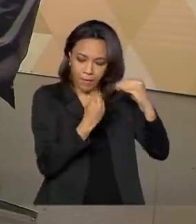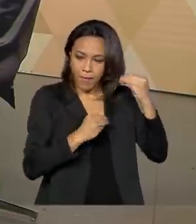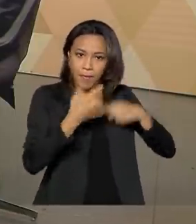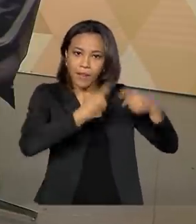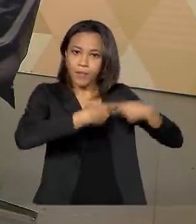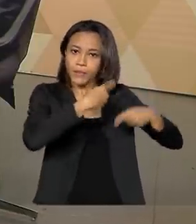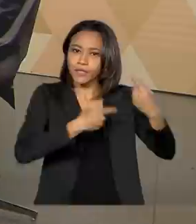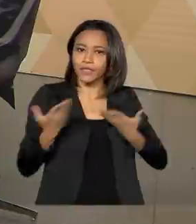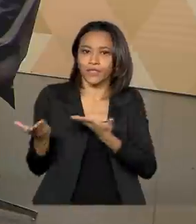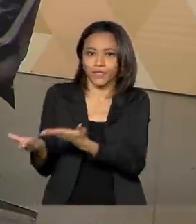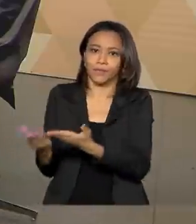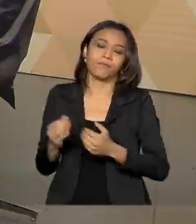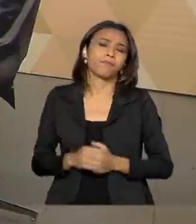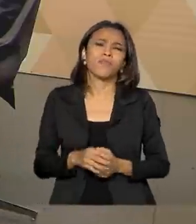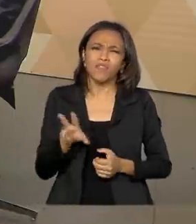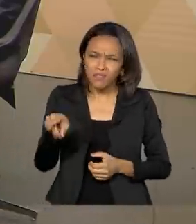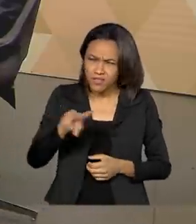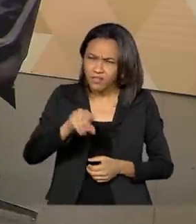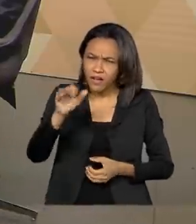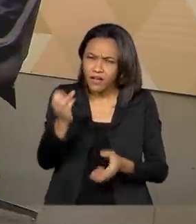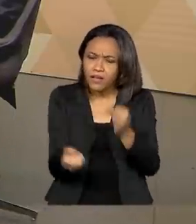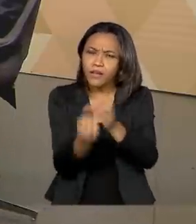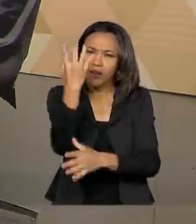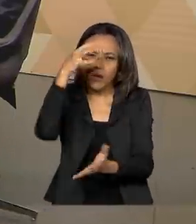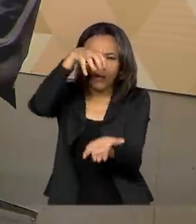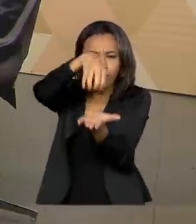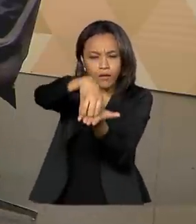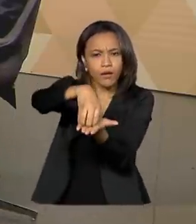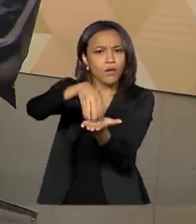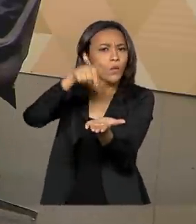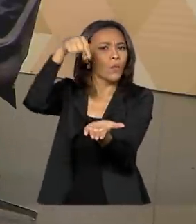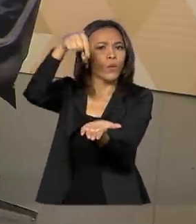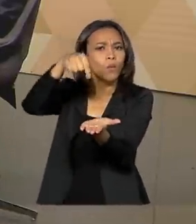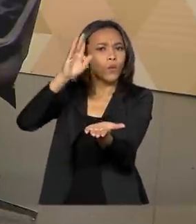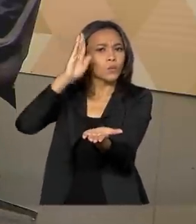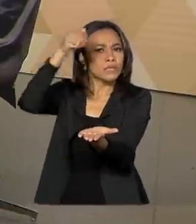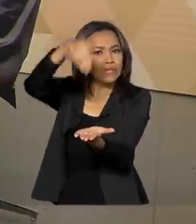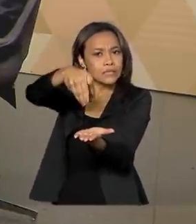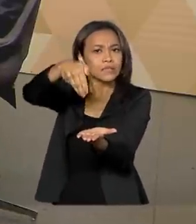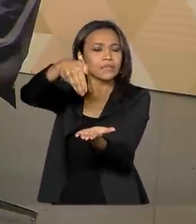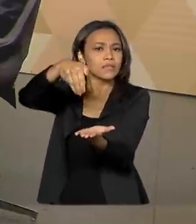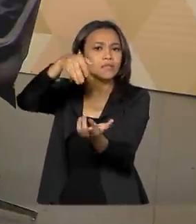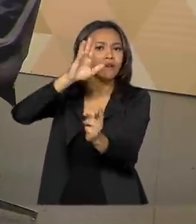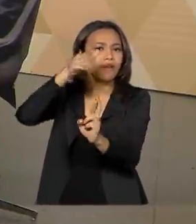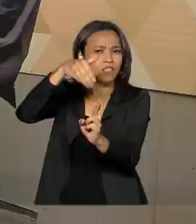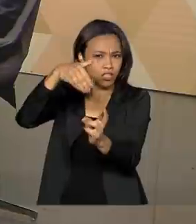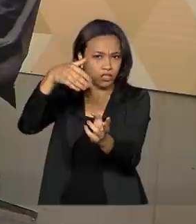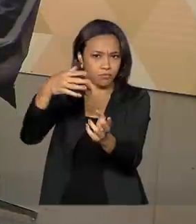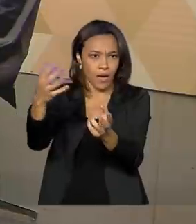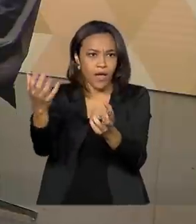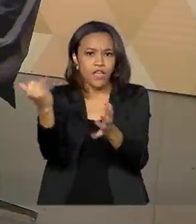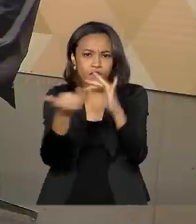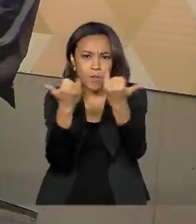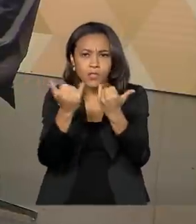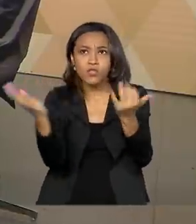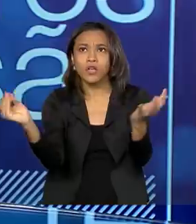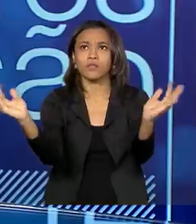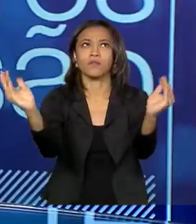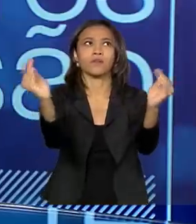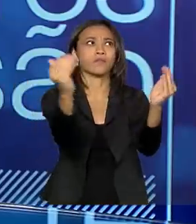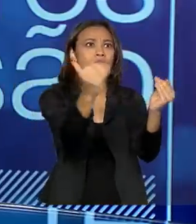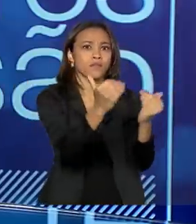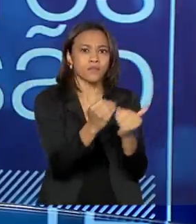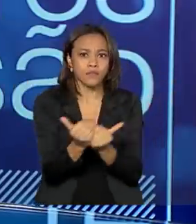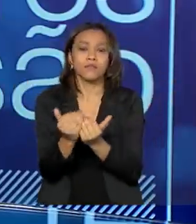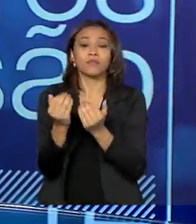partir disso, vocês vão criar um centro ali na Secretaria Nacional de Justiça, um centro que alimenta de informações, secretaria, é isso? Exatamente. São